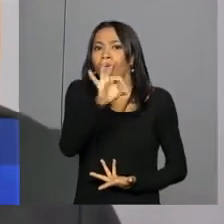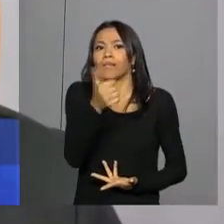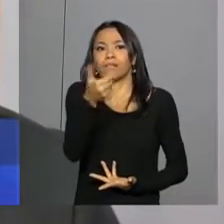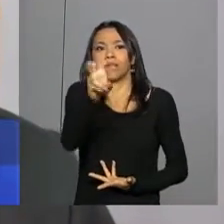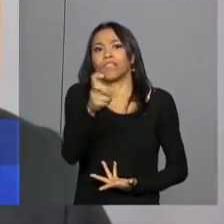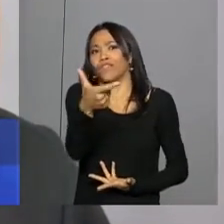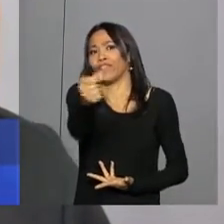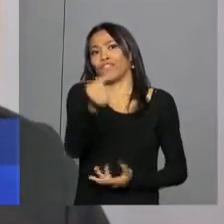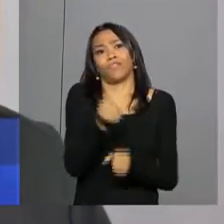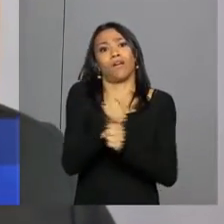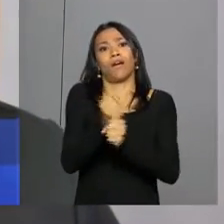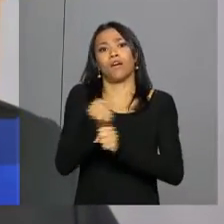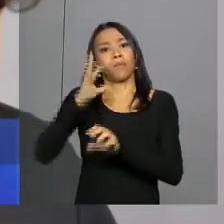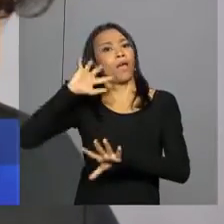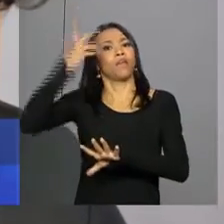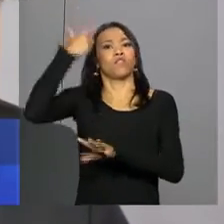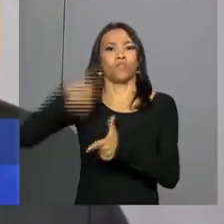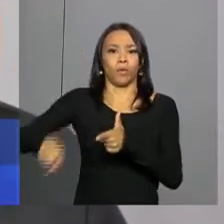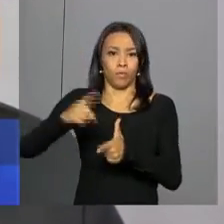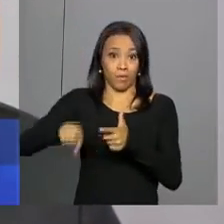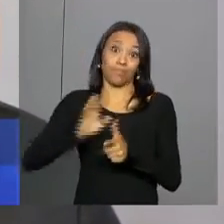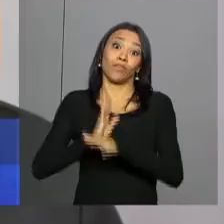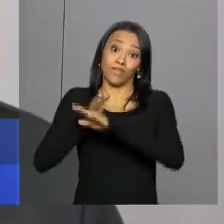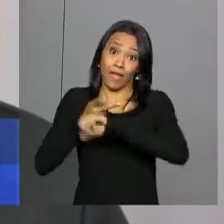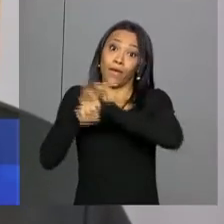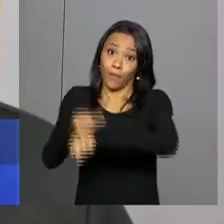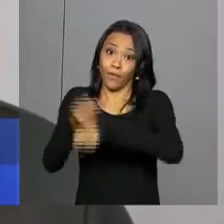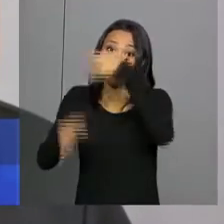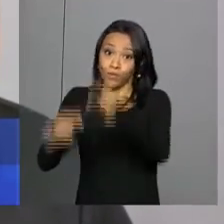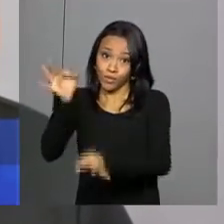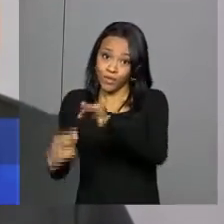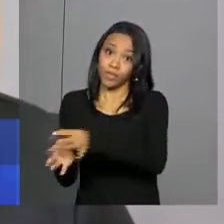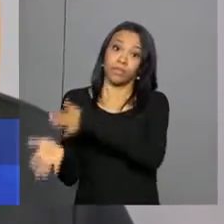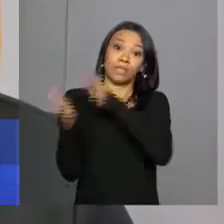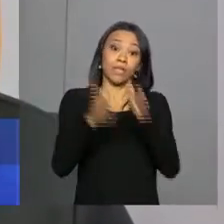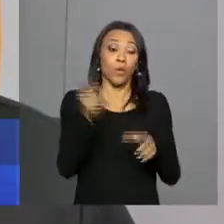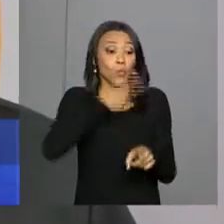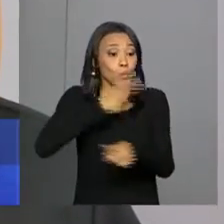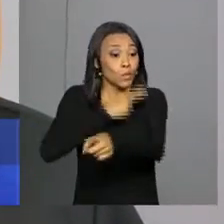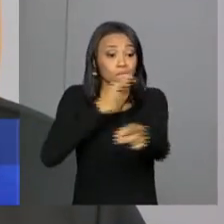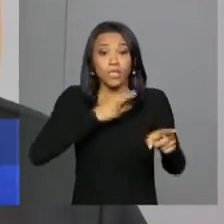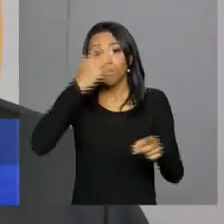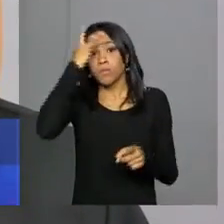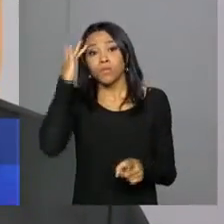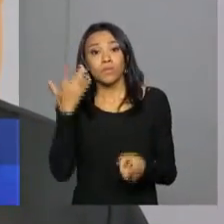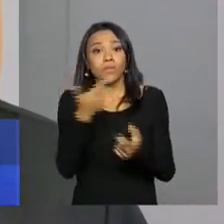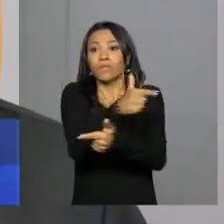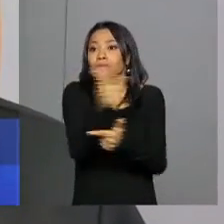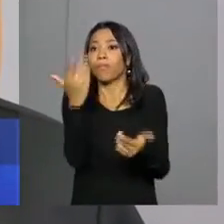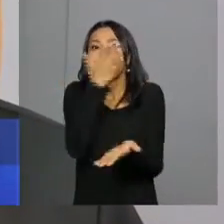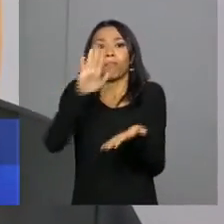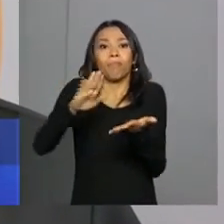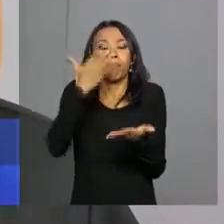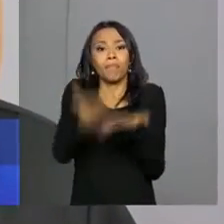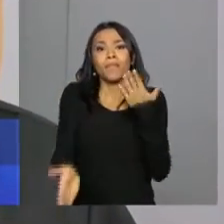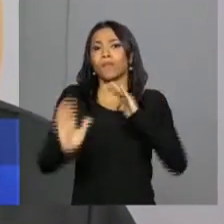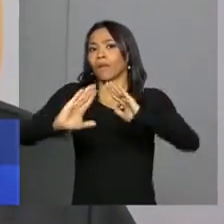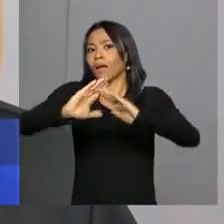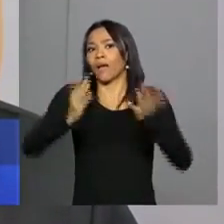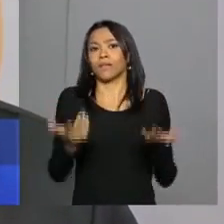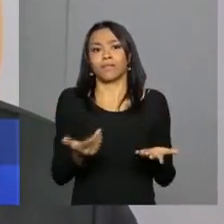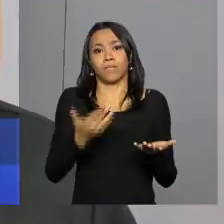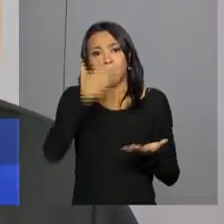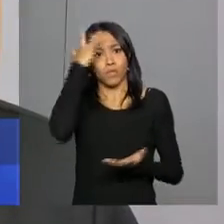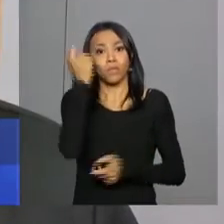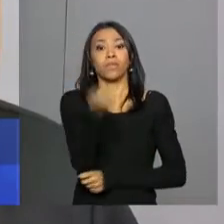20 anos para você ter uma solução. A urgência da solução é a urgência daquele povo que está desassistido. Muita gente ficou, os pescadores, sem